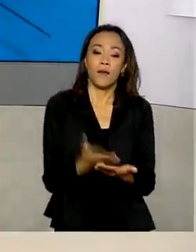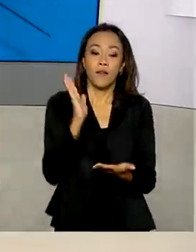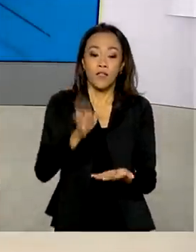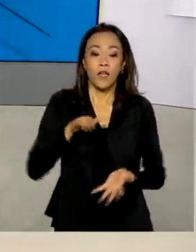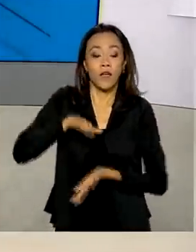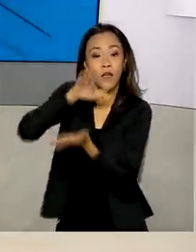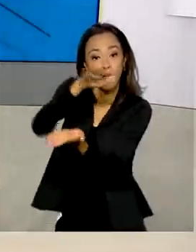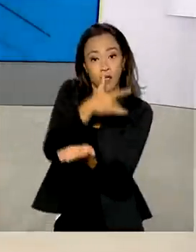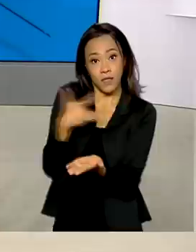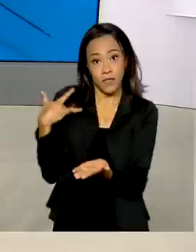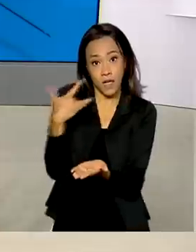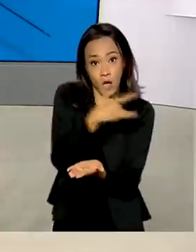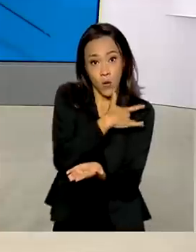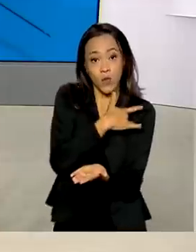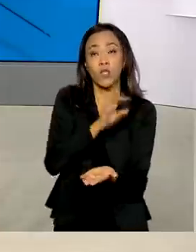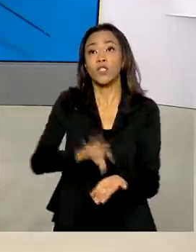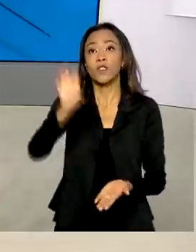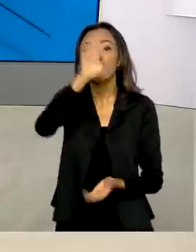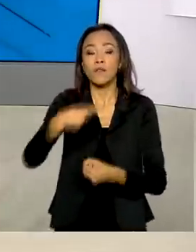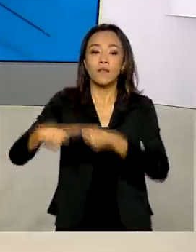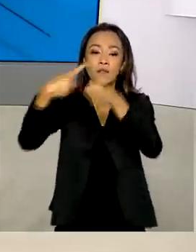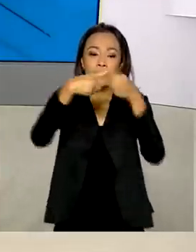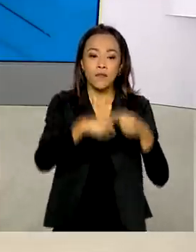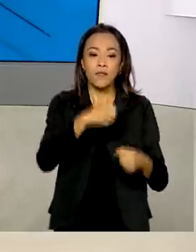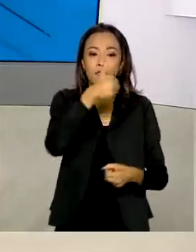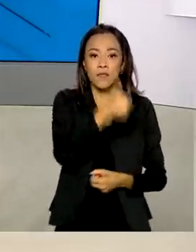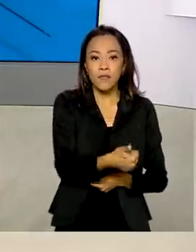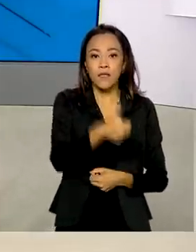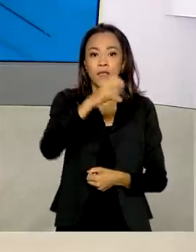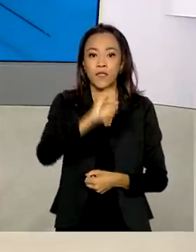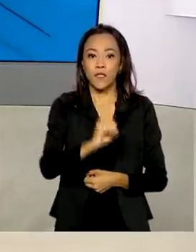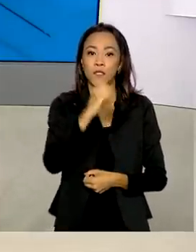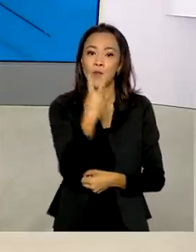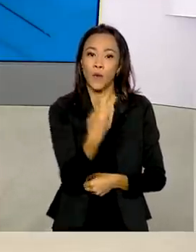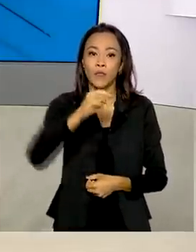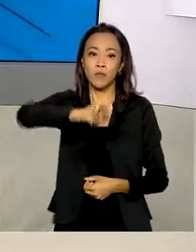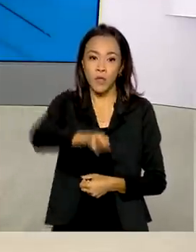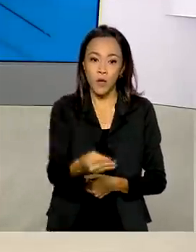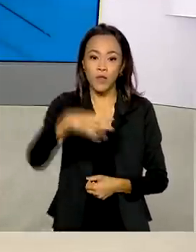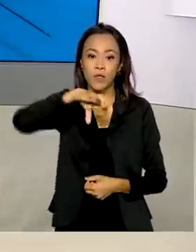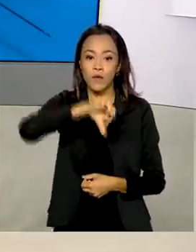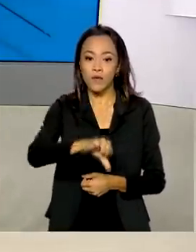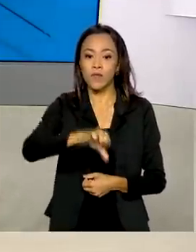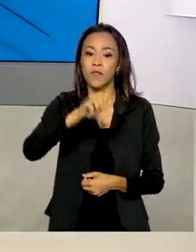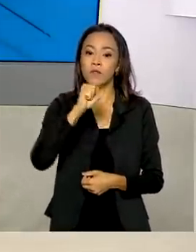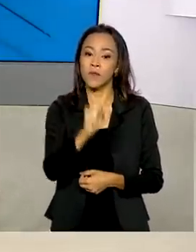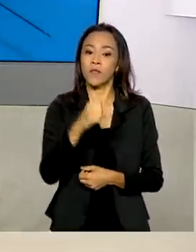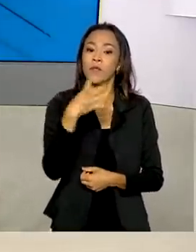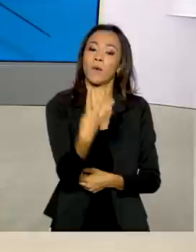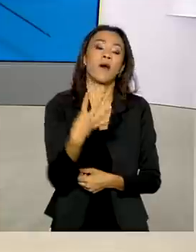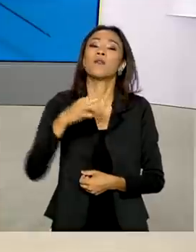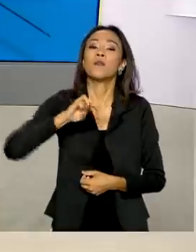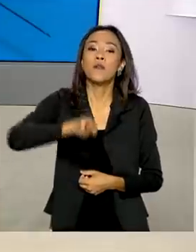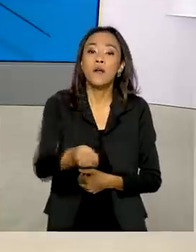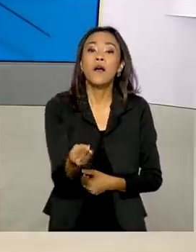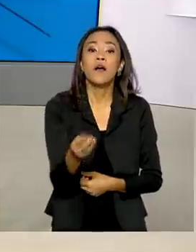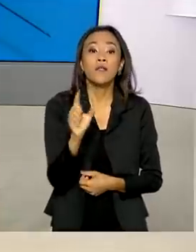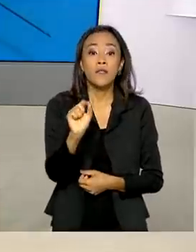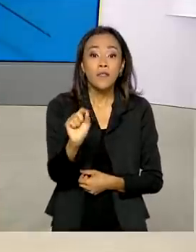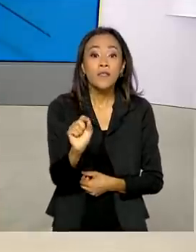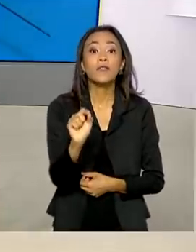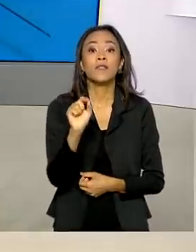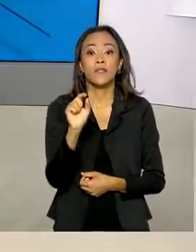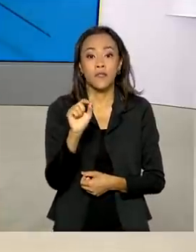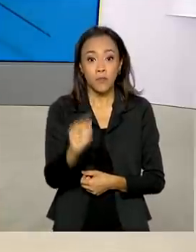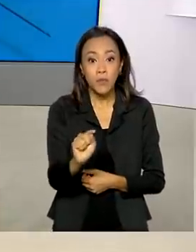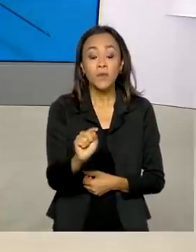distribuiu a estados e municípios mais de 102 milhões 984 mil doses de vacinas contra a Covid